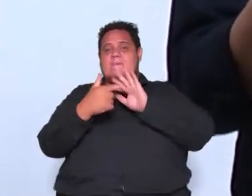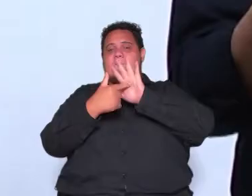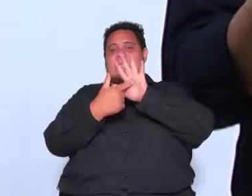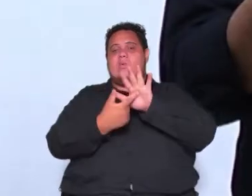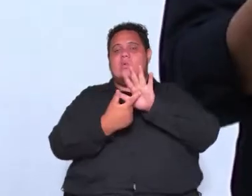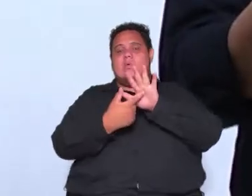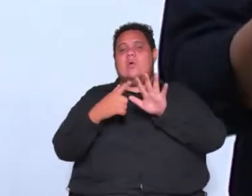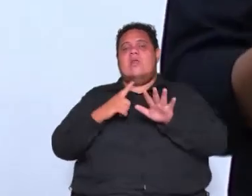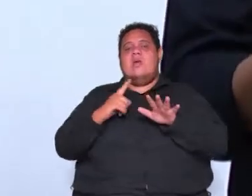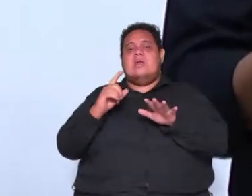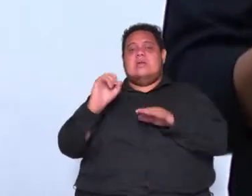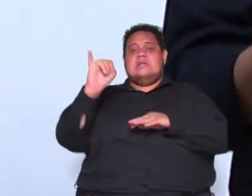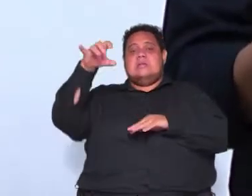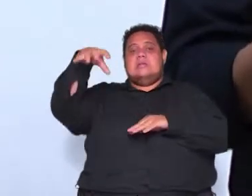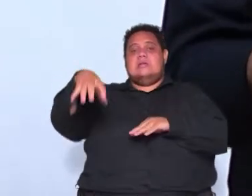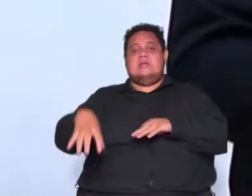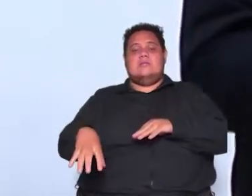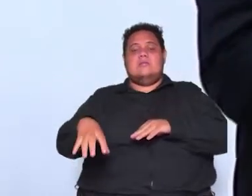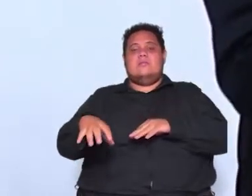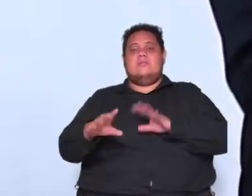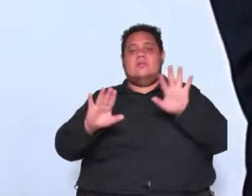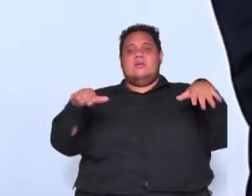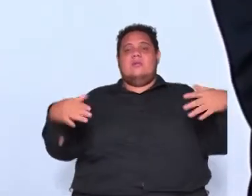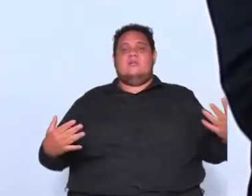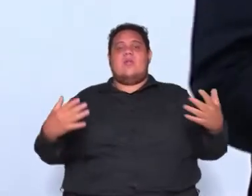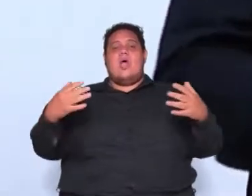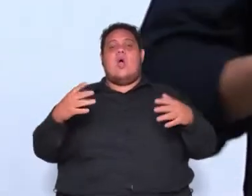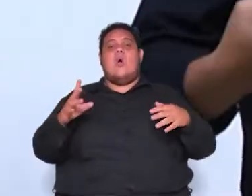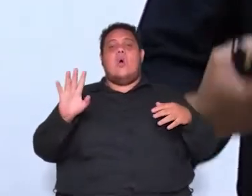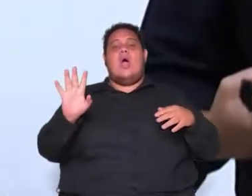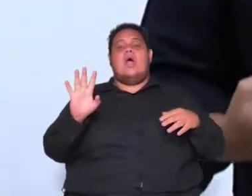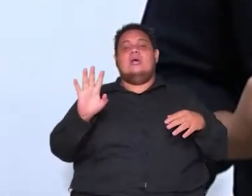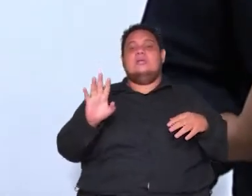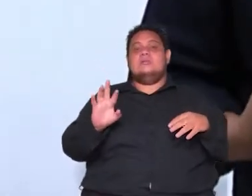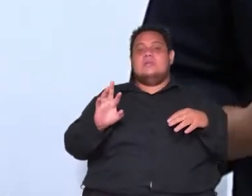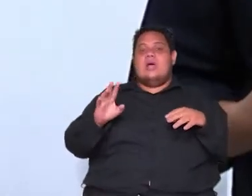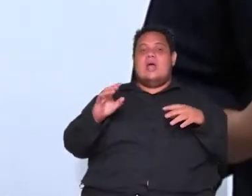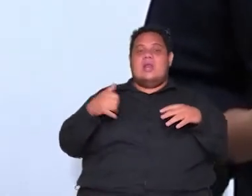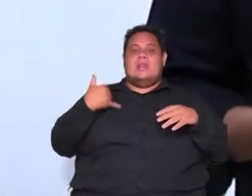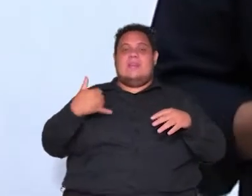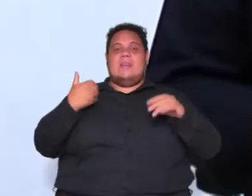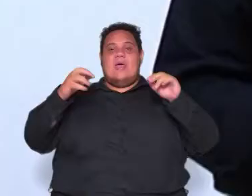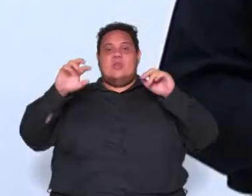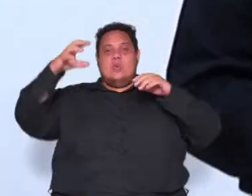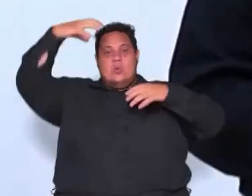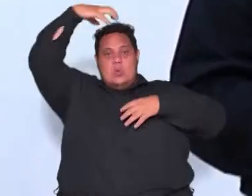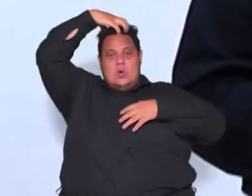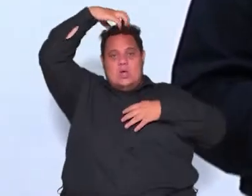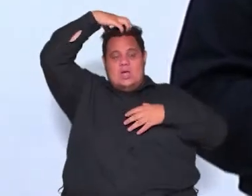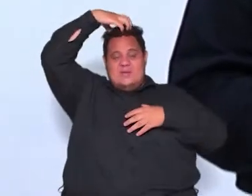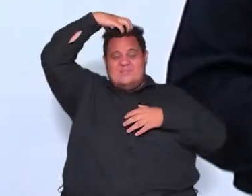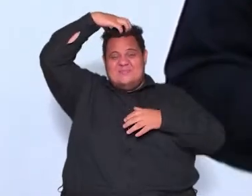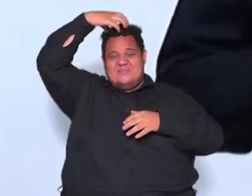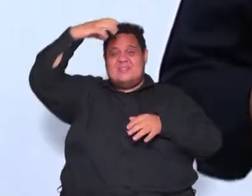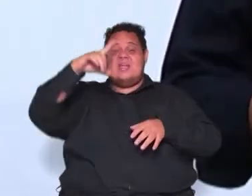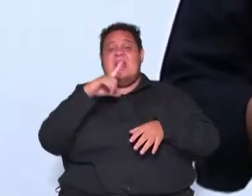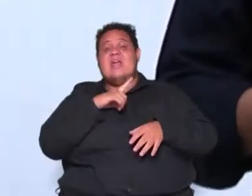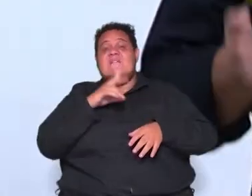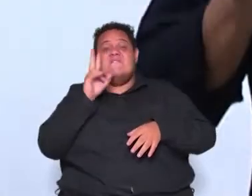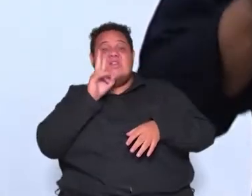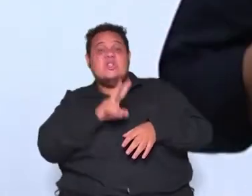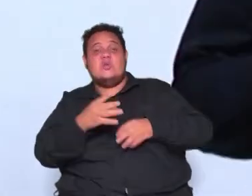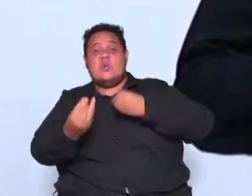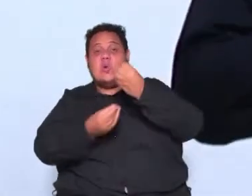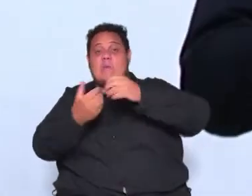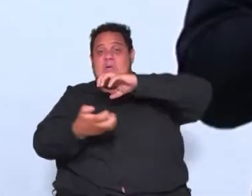essas duas instituições a monarquia absoluta mais a igreja era visto como o antigo regime lembre